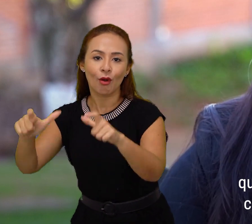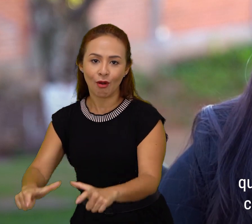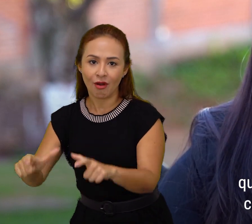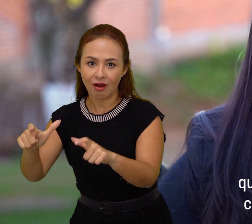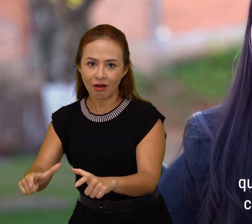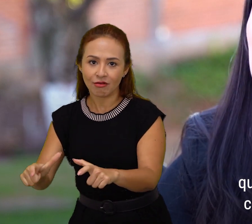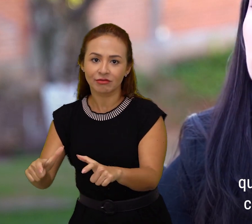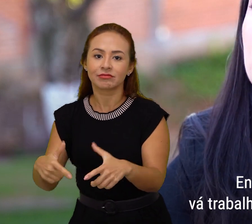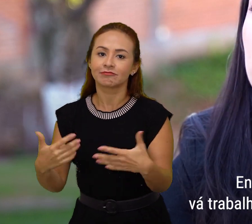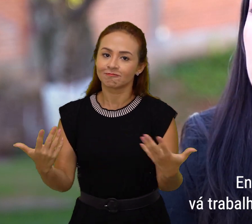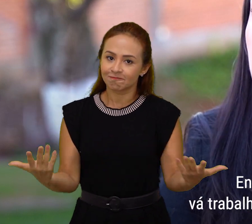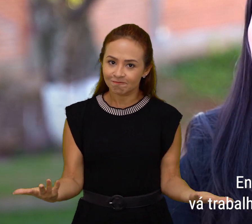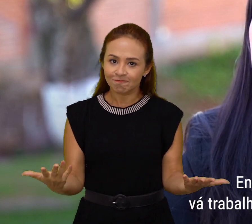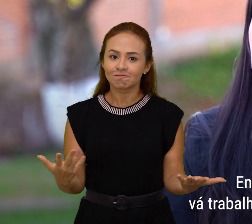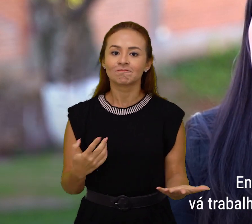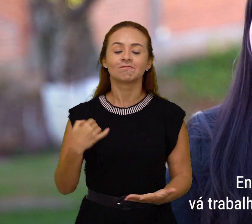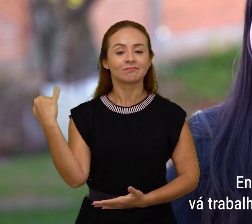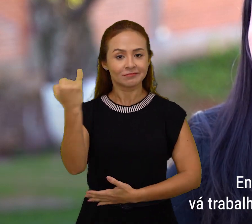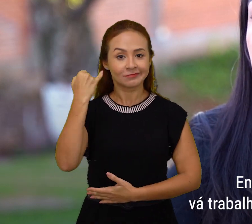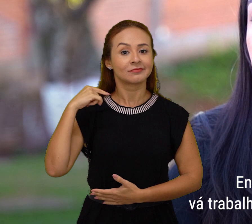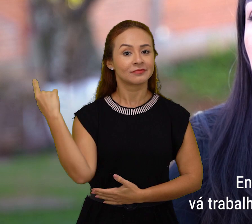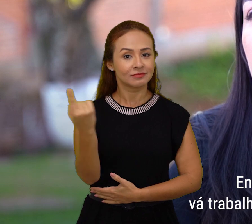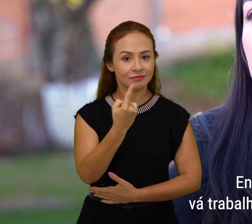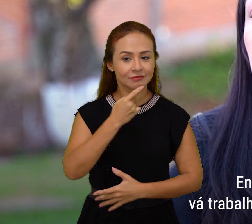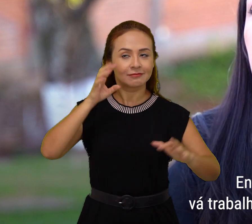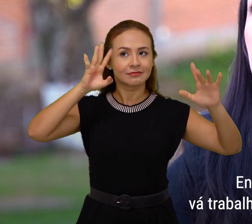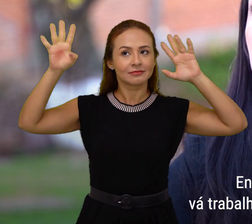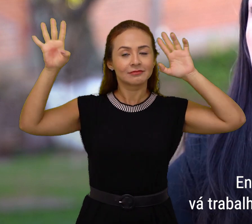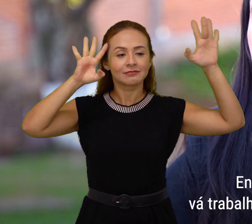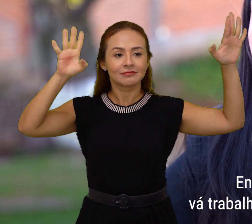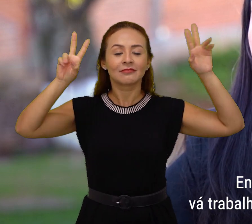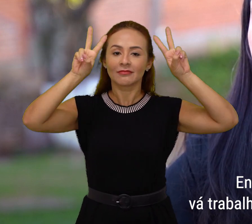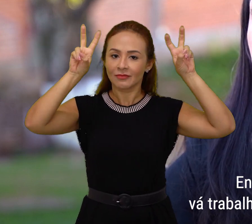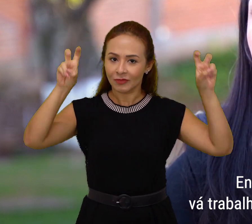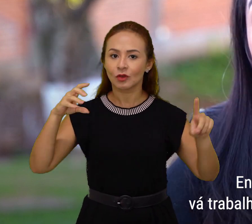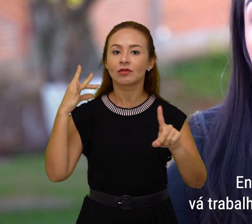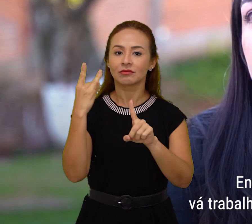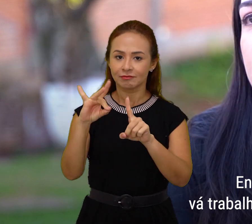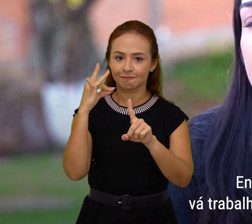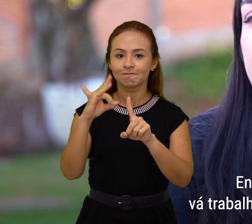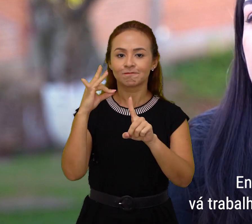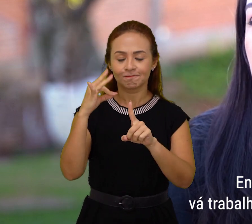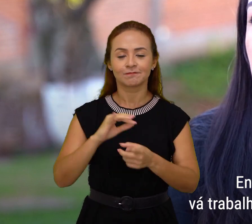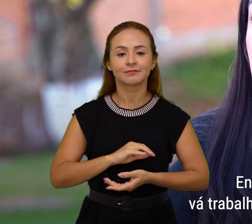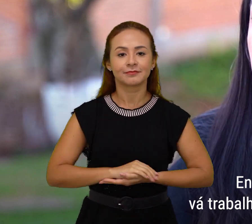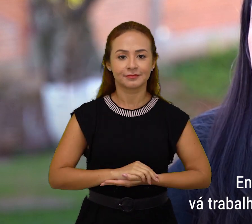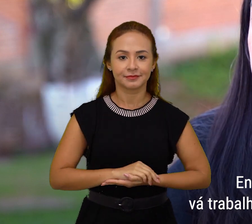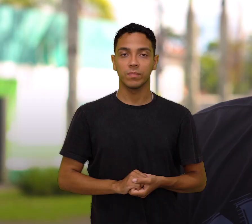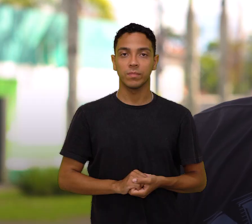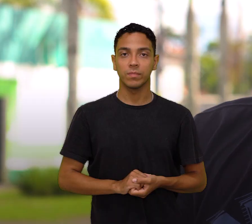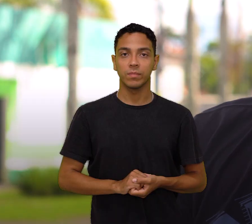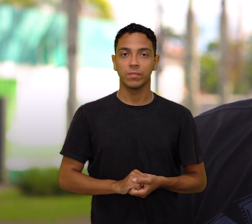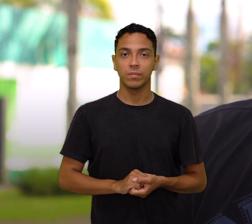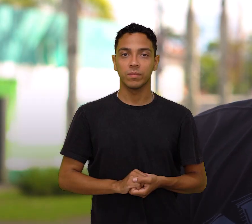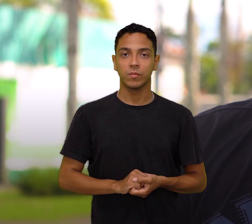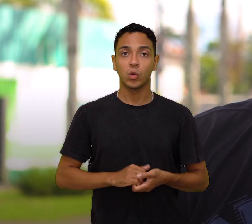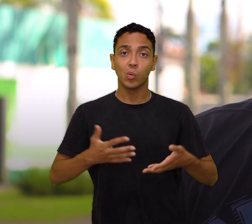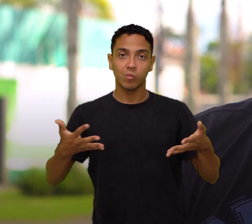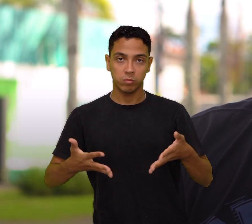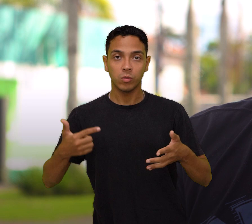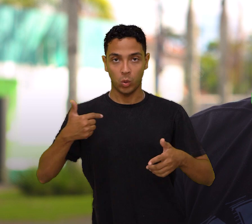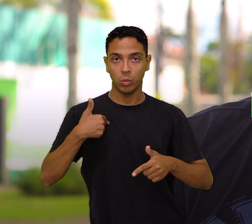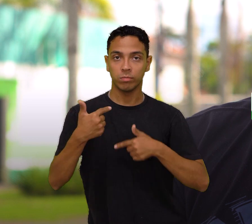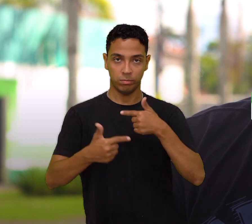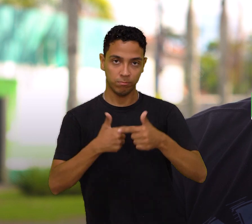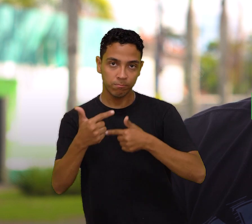gente faz eventos, por exemplo. Então isso é importante para que a gente vá trabalhando em estratégias anticapacitistas. Eu estou ocupando